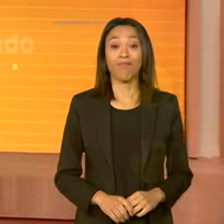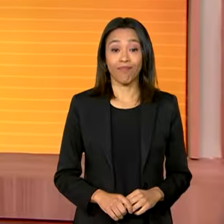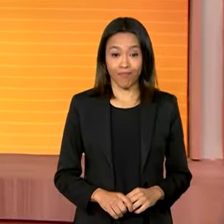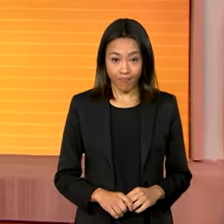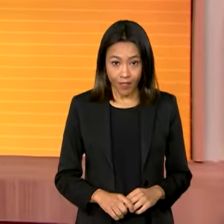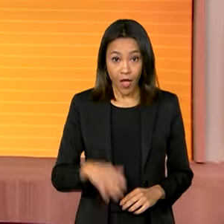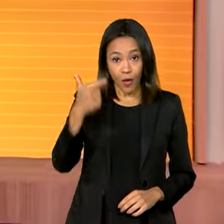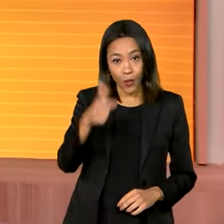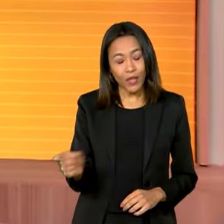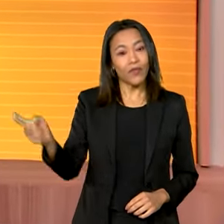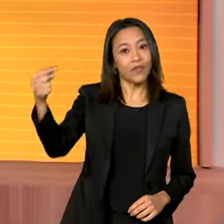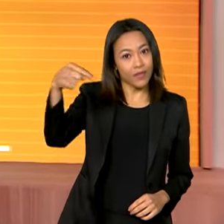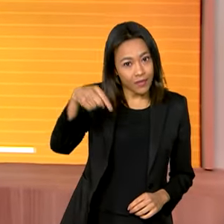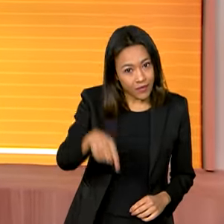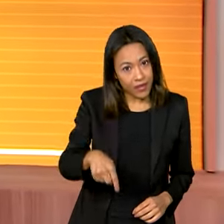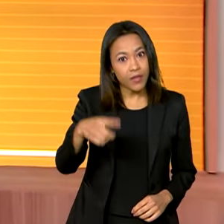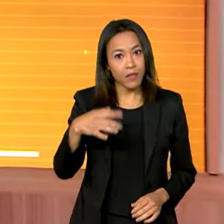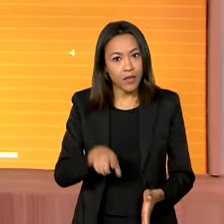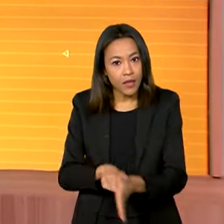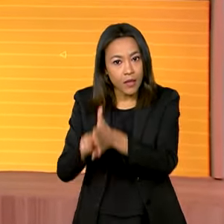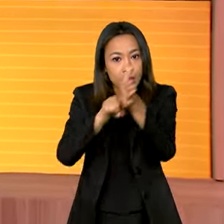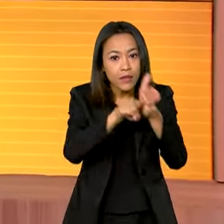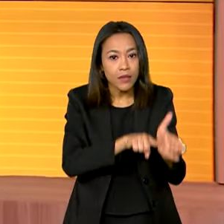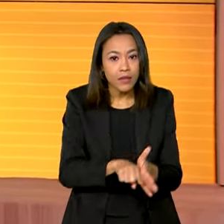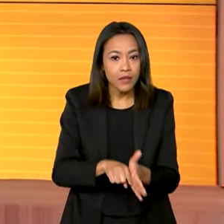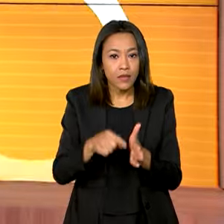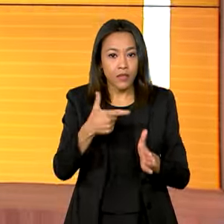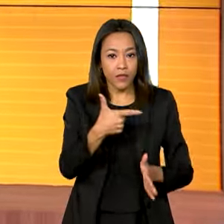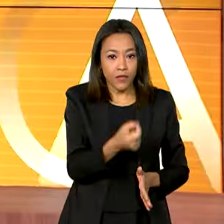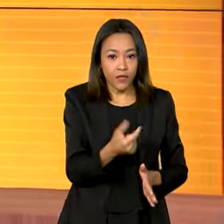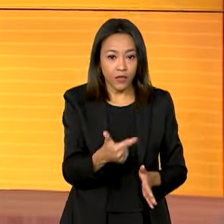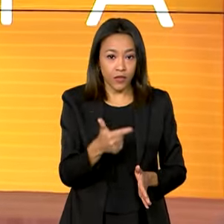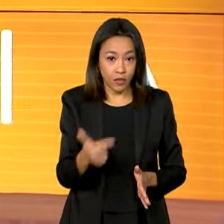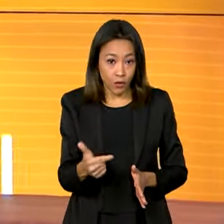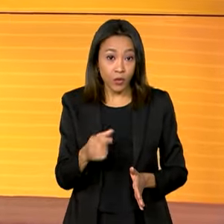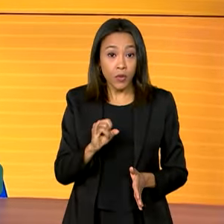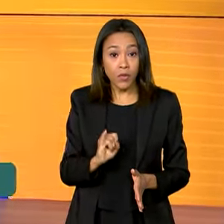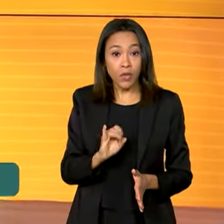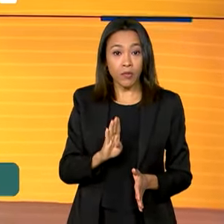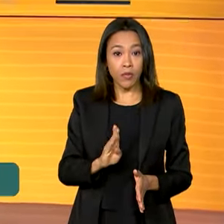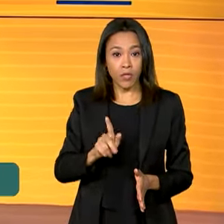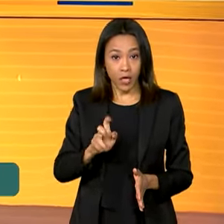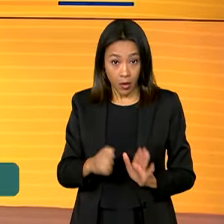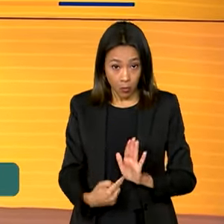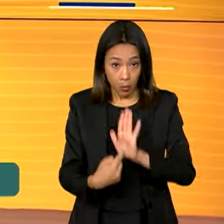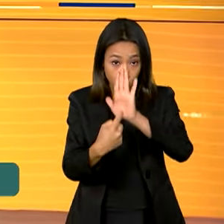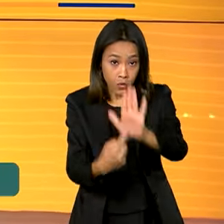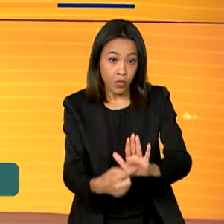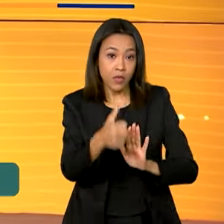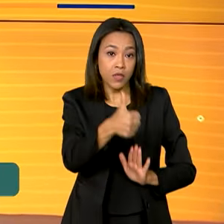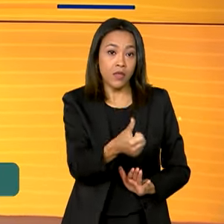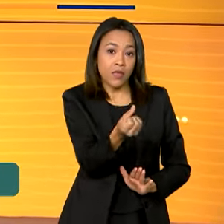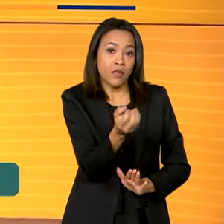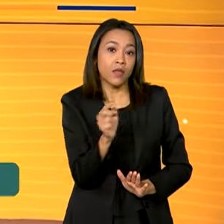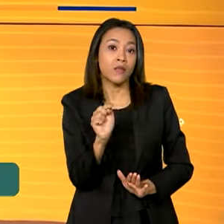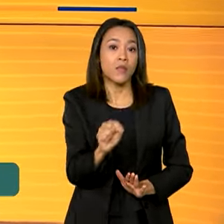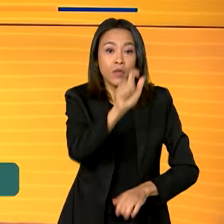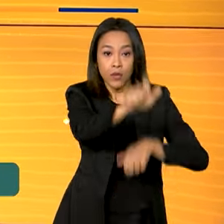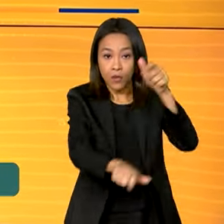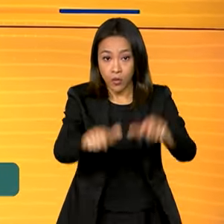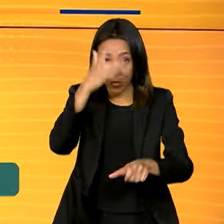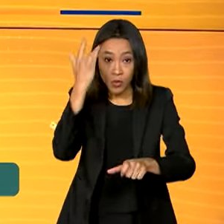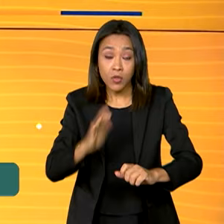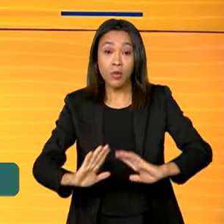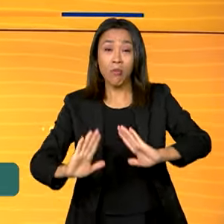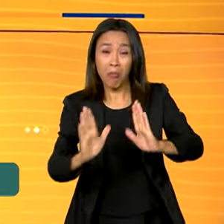Estamos de volta e o Censo 2022 do IBGE mostrou que 160 mil brasileiros viviam em